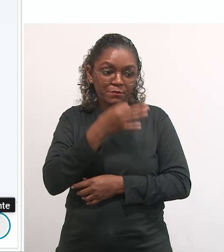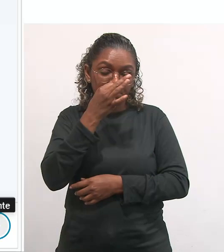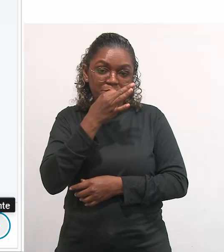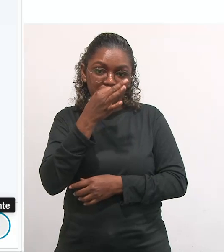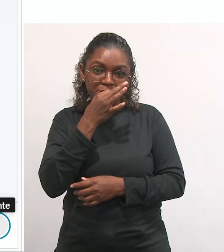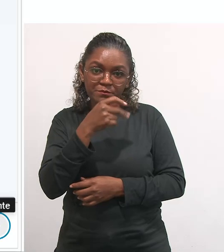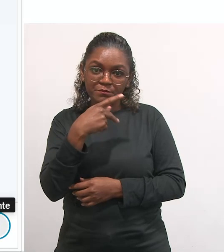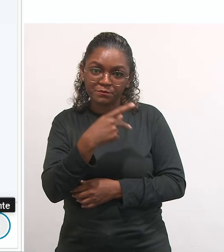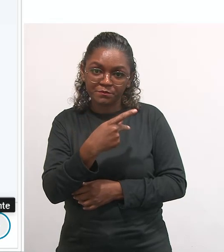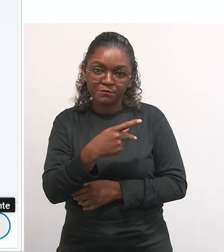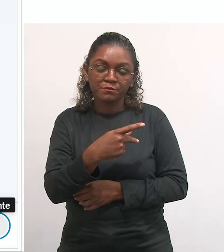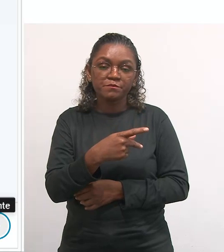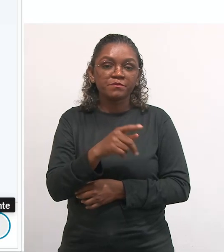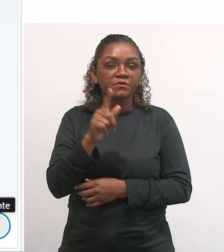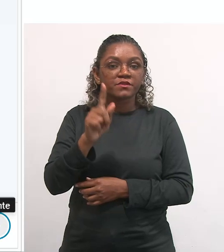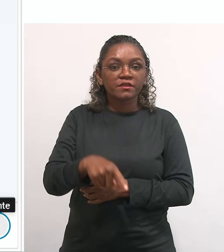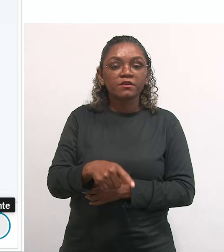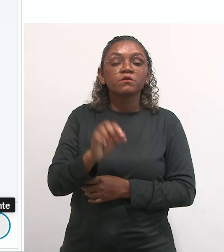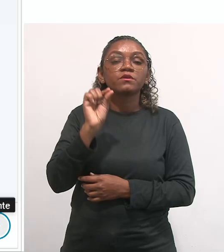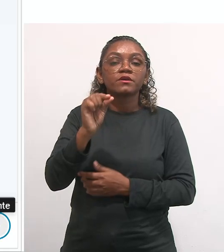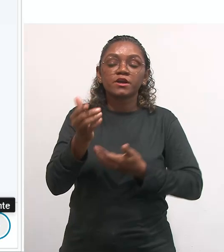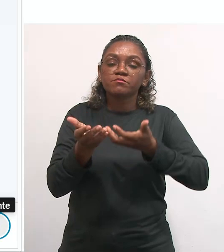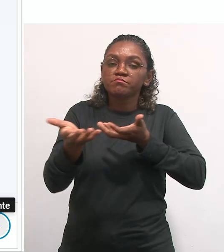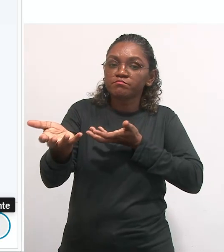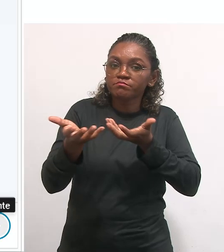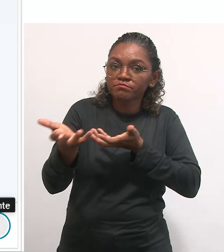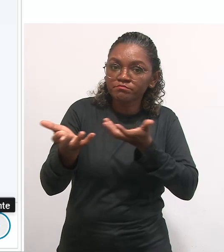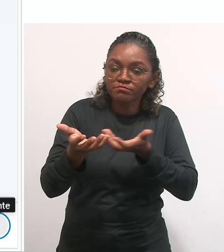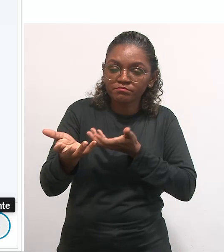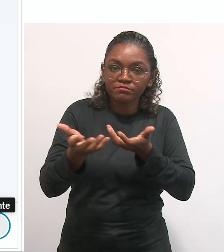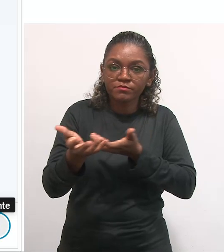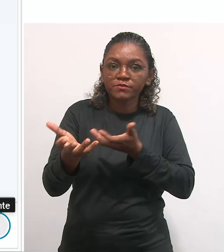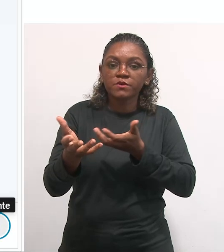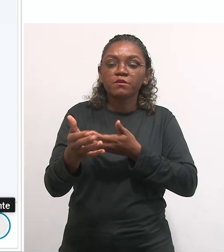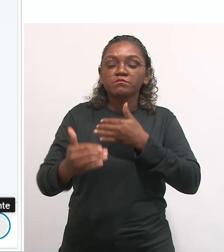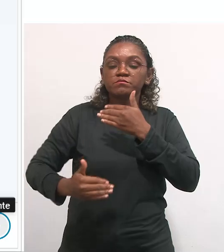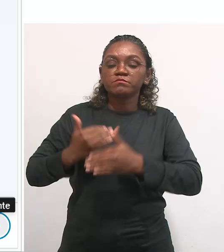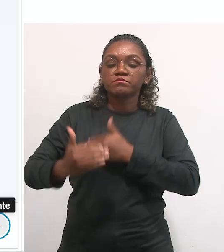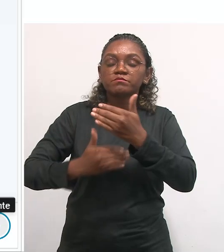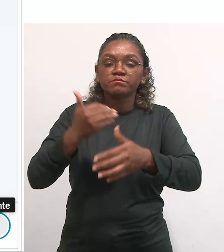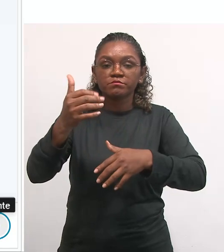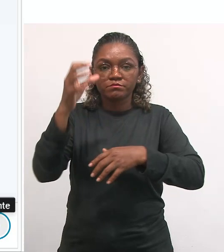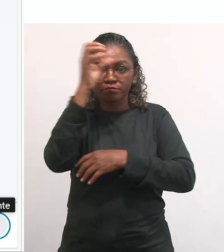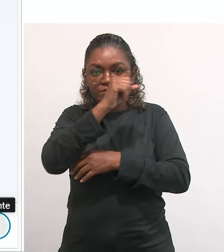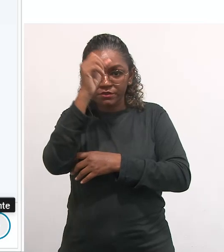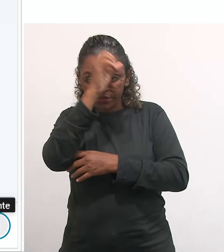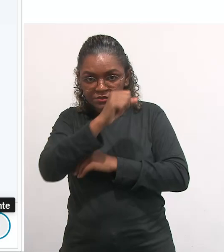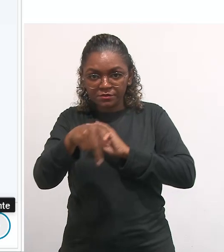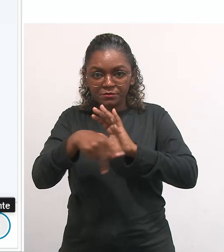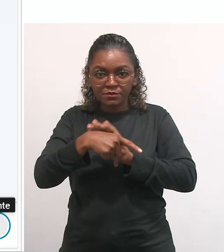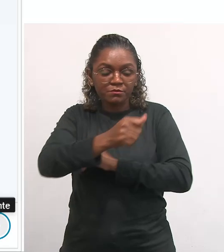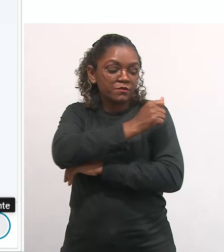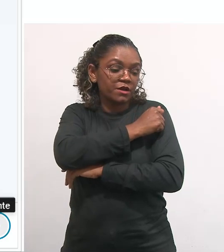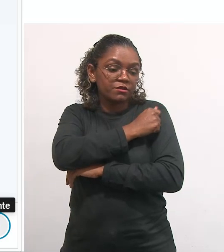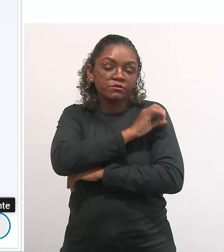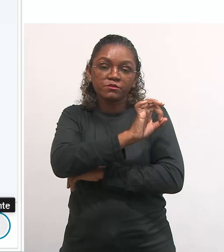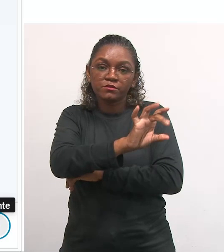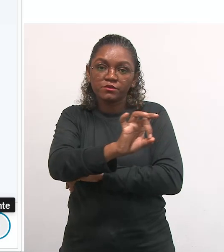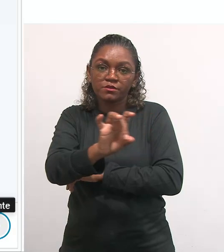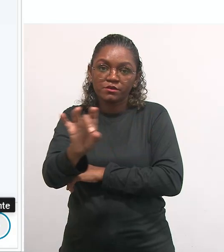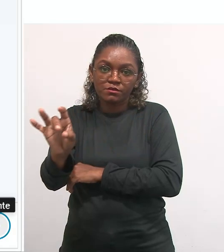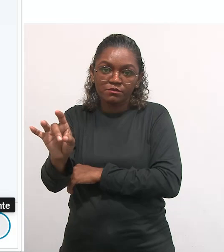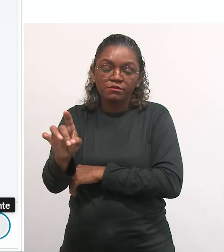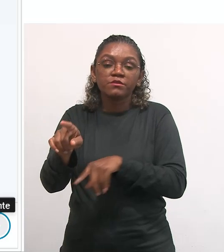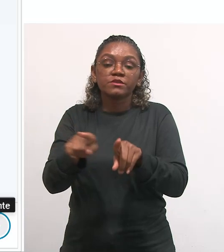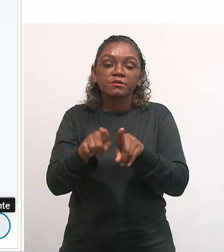de mediador, ela vai retomar a ideia da mediação, na verdade, não vai retomar, ela está nessa vertente da mediação do processo de aprendizagem dos